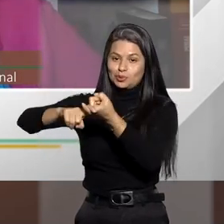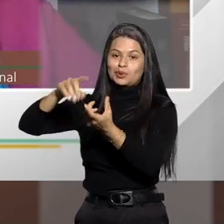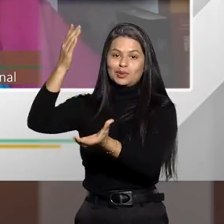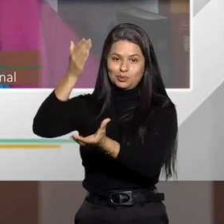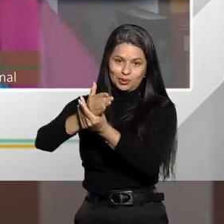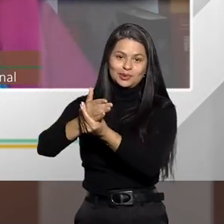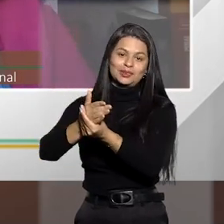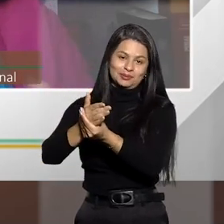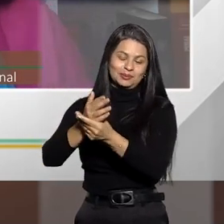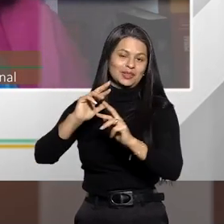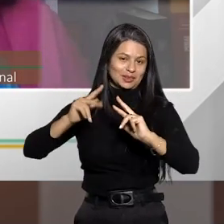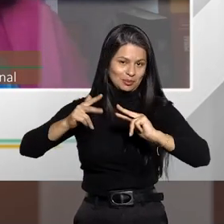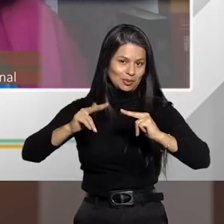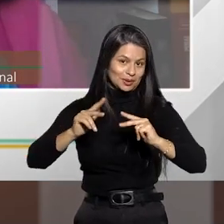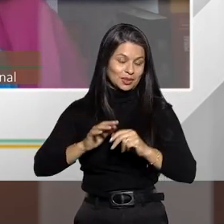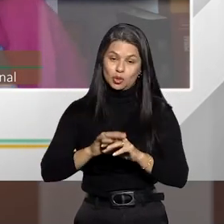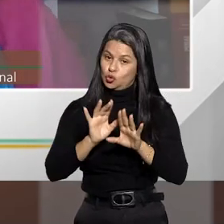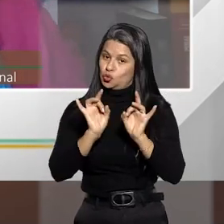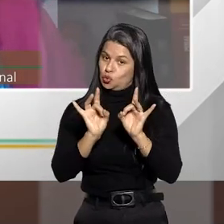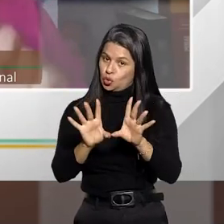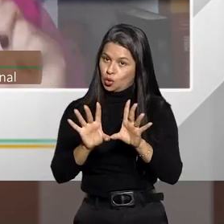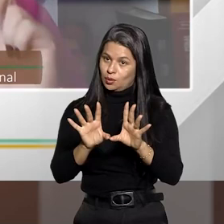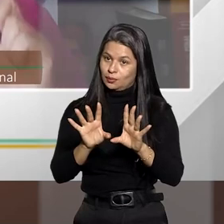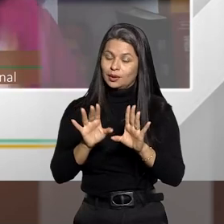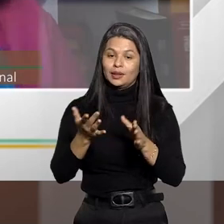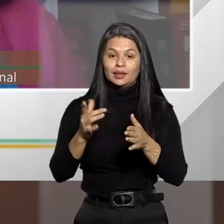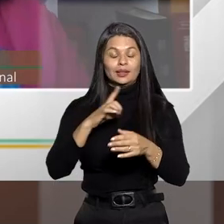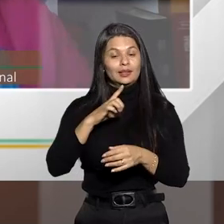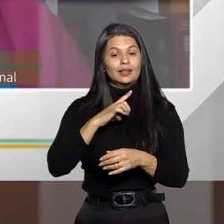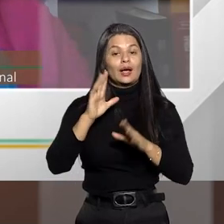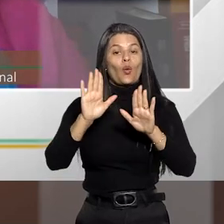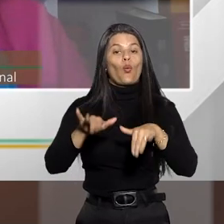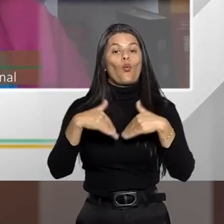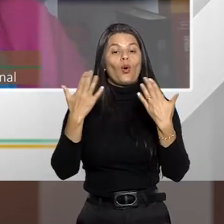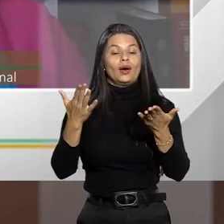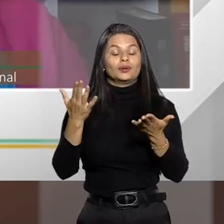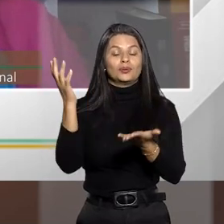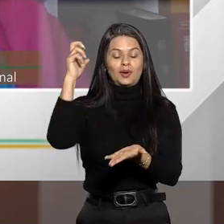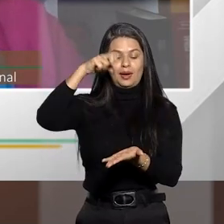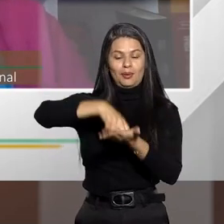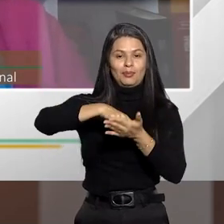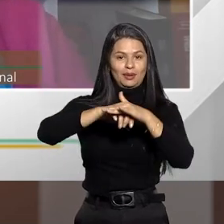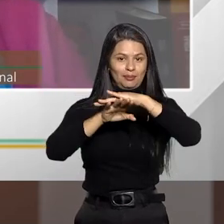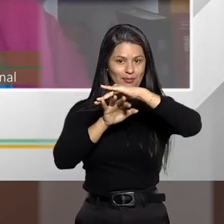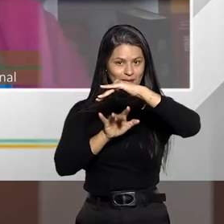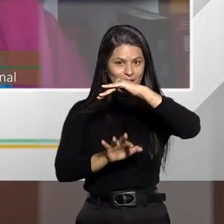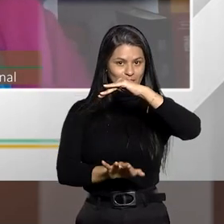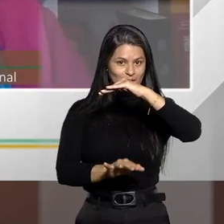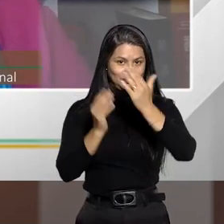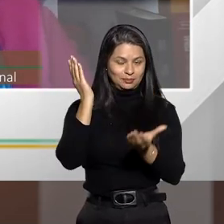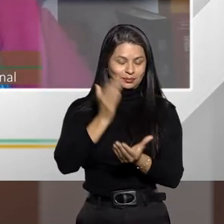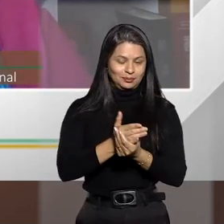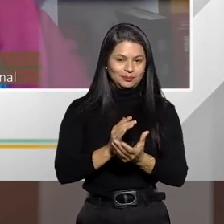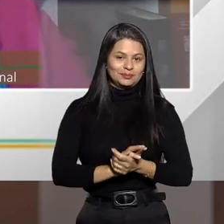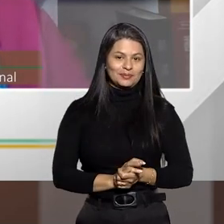do processo nessa hipótese. Mas é a única exceção em relação a esse quântum da pena mínima para a suspensão condicional do processo, tá? Então, em regra, é